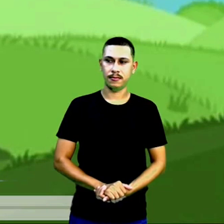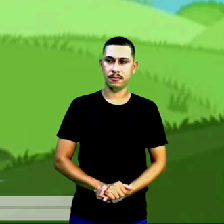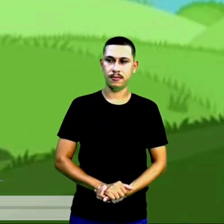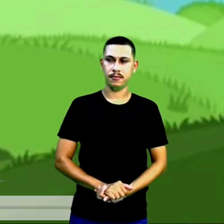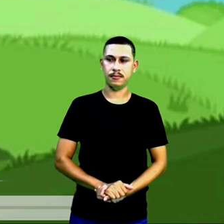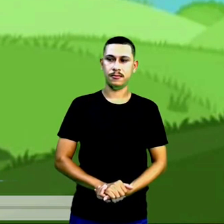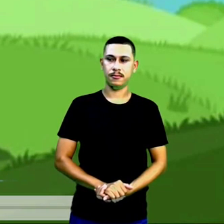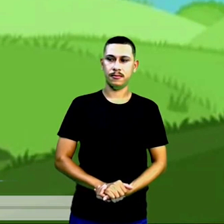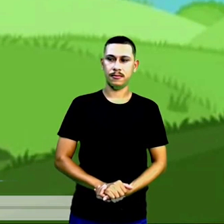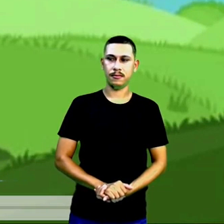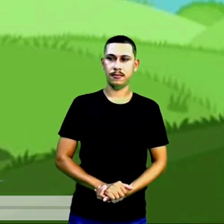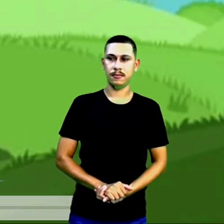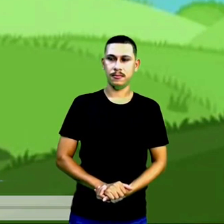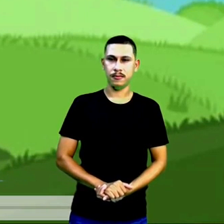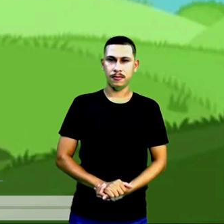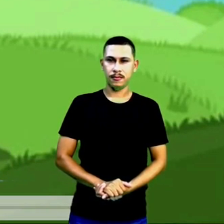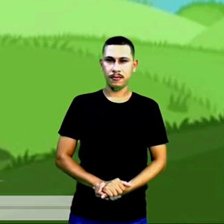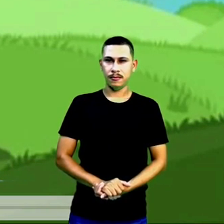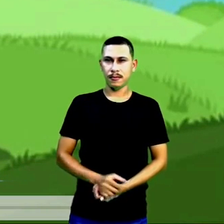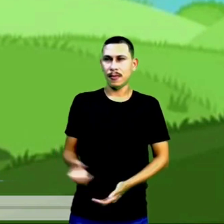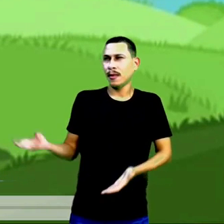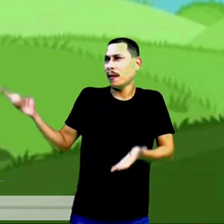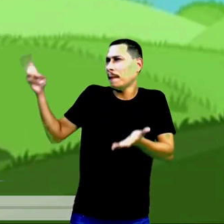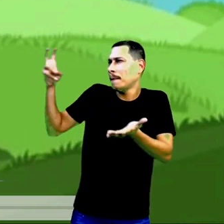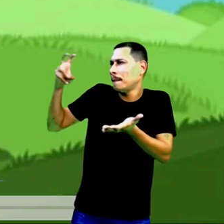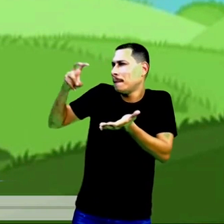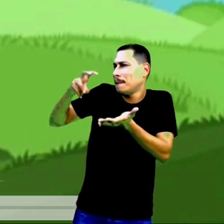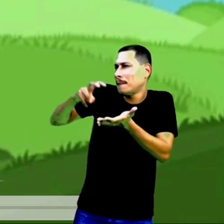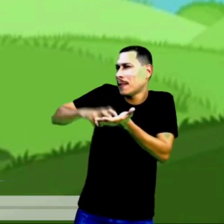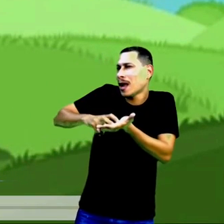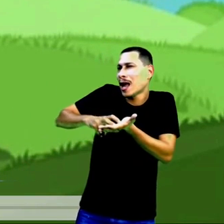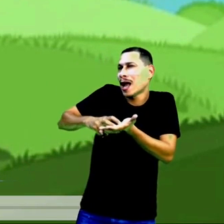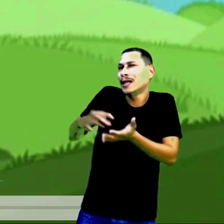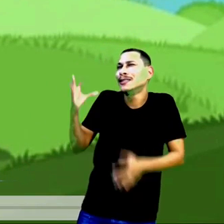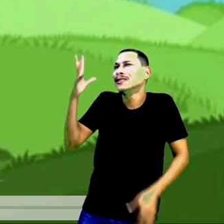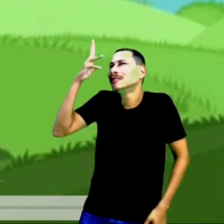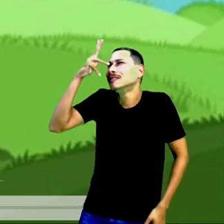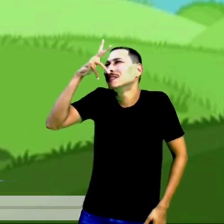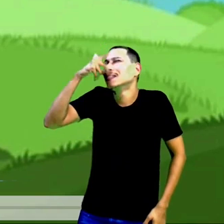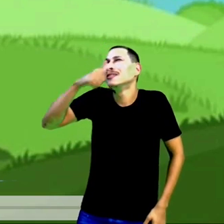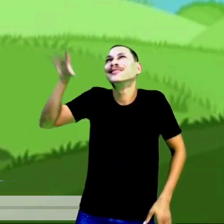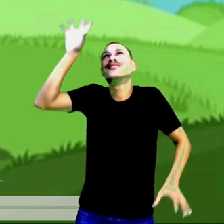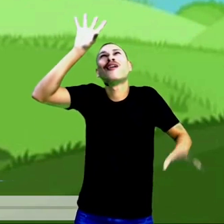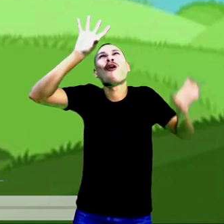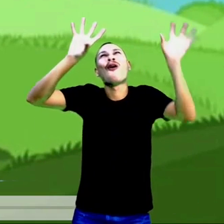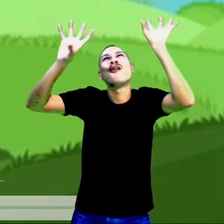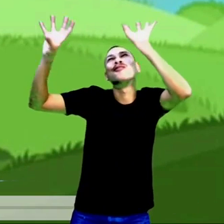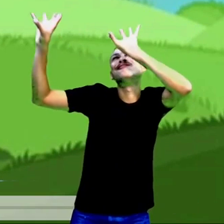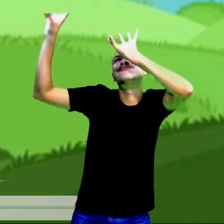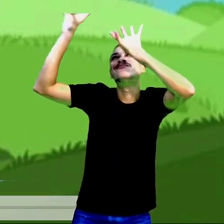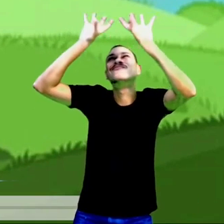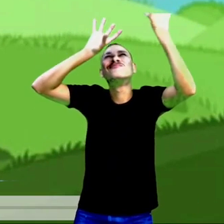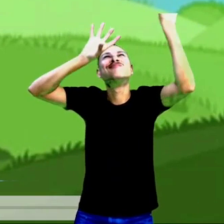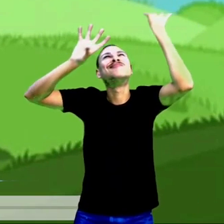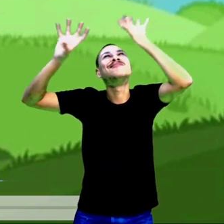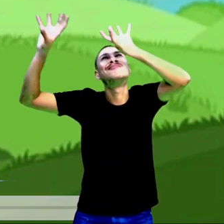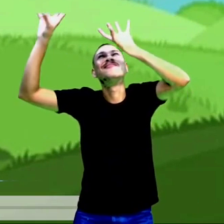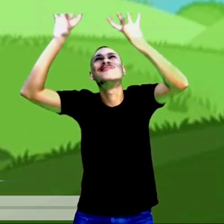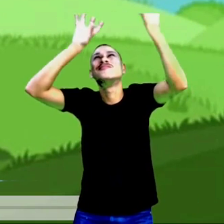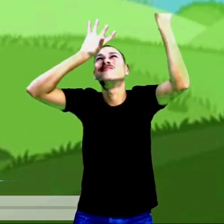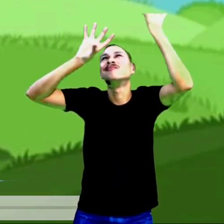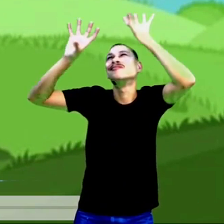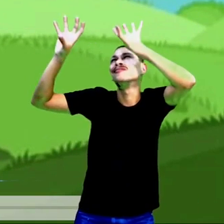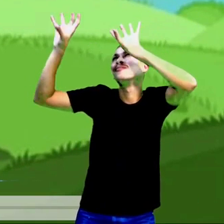Era uma manhã tão bonita, as nuvenzinhas estavam brincando no céu, quando uma delas se